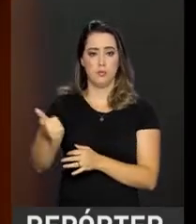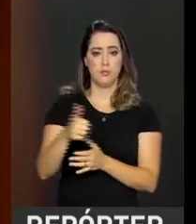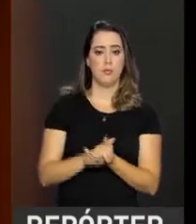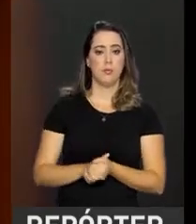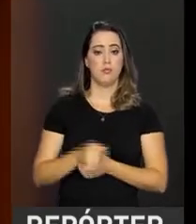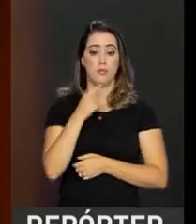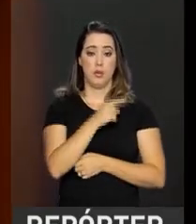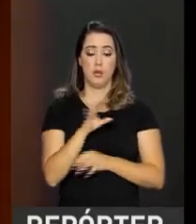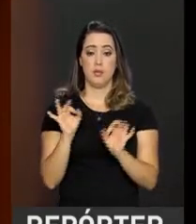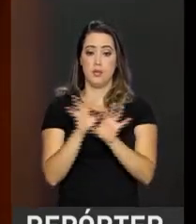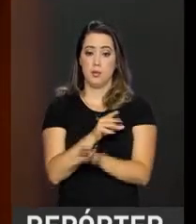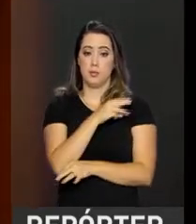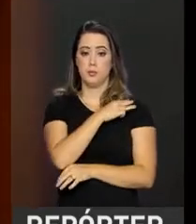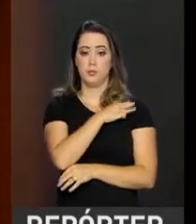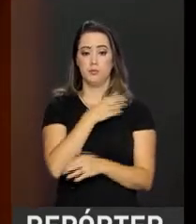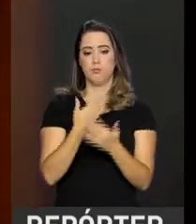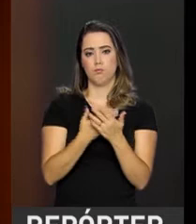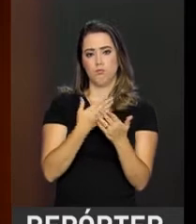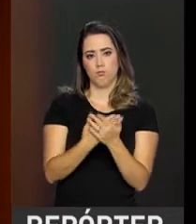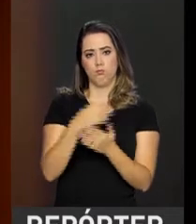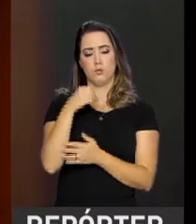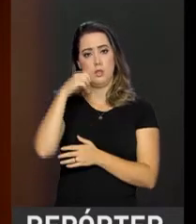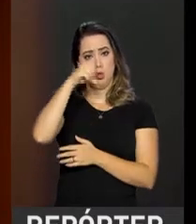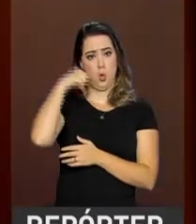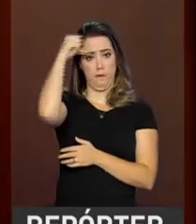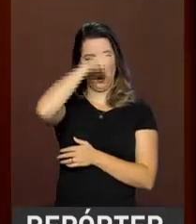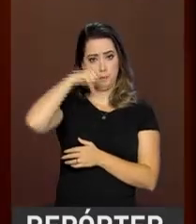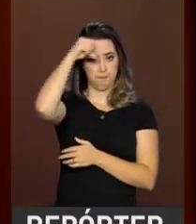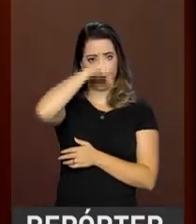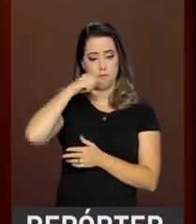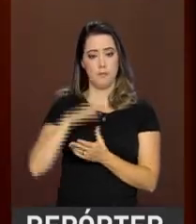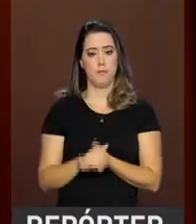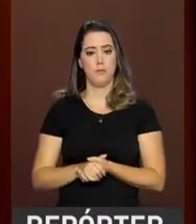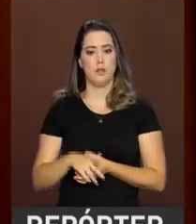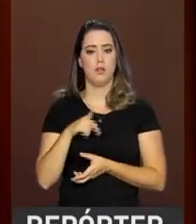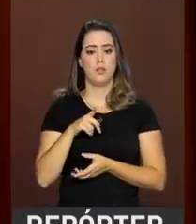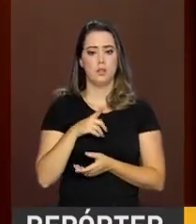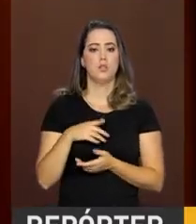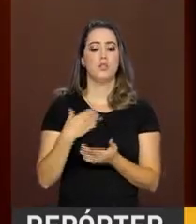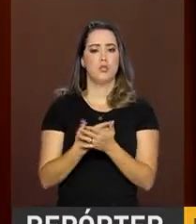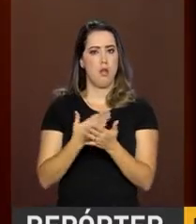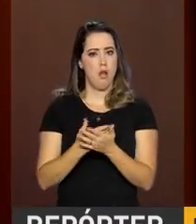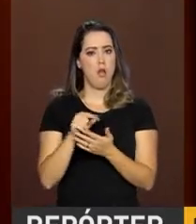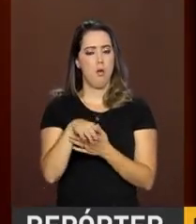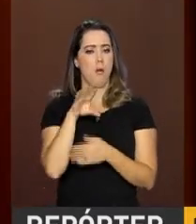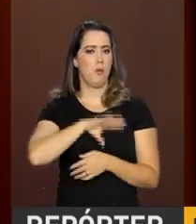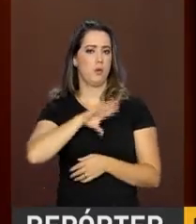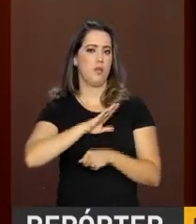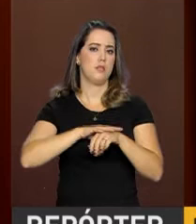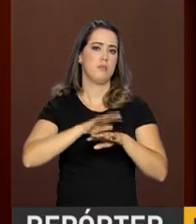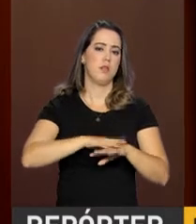Hamilton concluiu o ensino médio estudando nove horas por dia. Além das aulas comuns que a gente tem em toda a escola, como português,